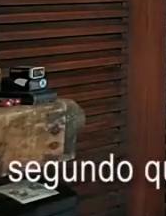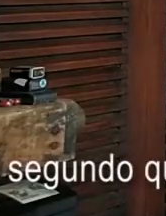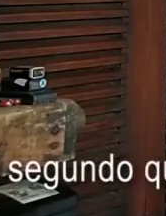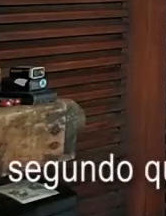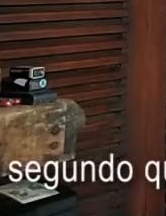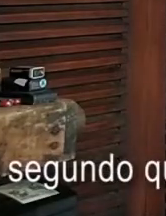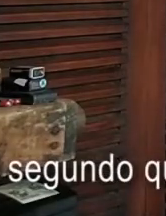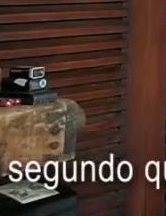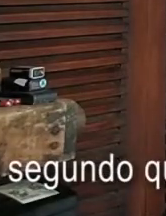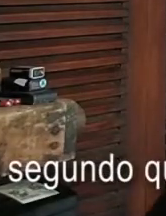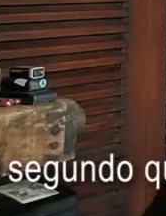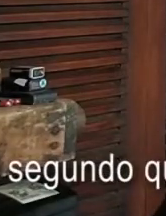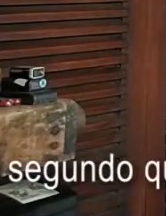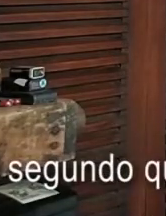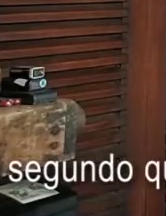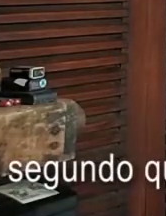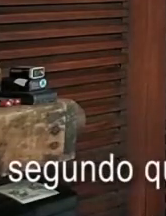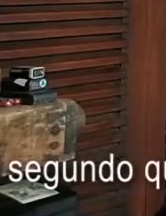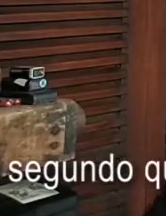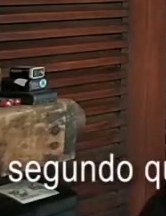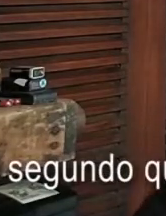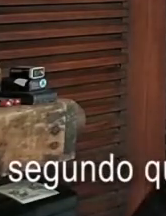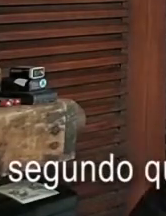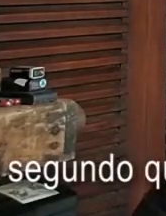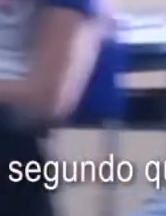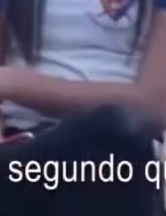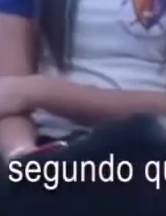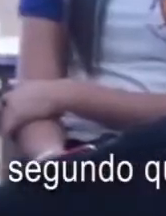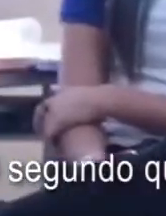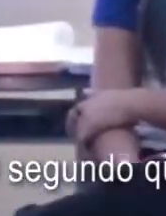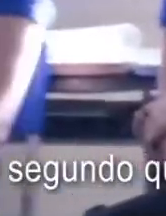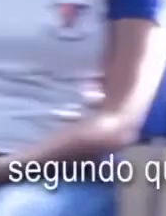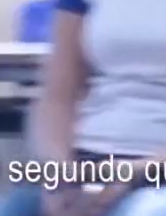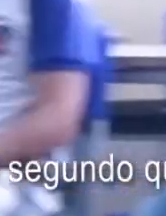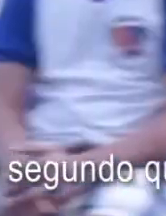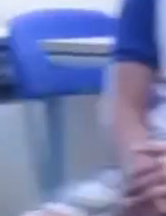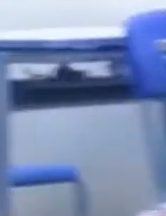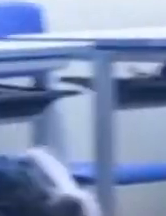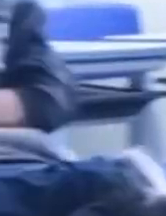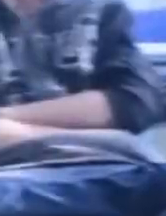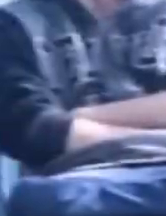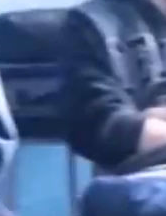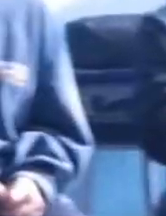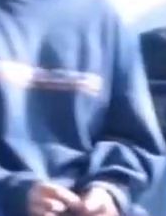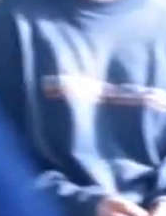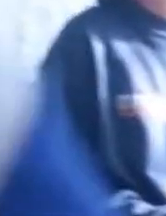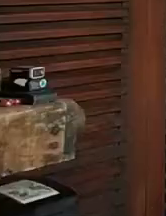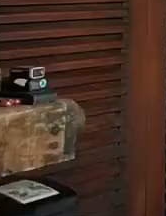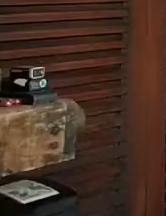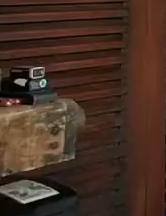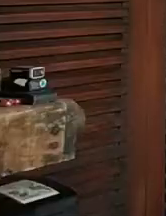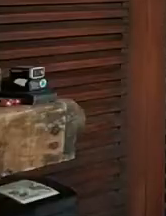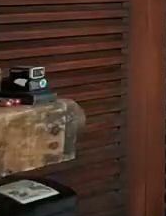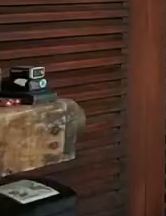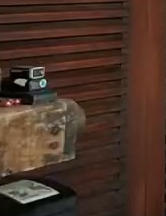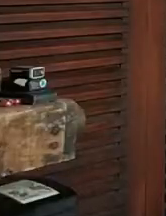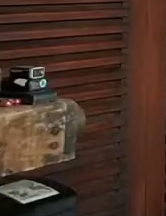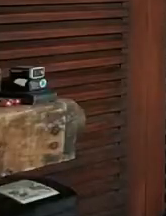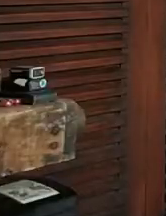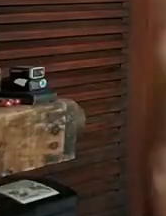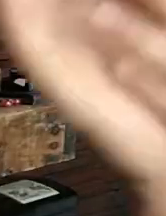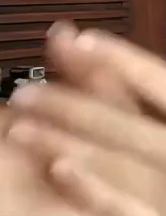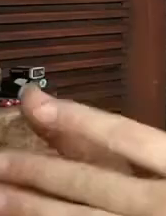que é a inteligência coletiva, onde essas provocações ganham palavras, ganham estudos e fazem um sentido,